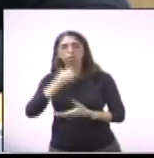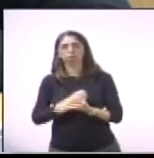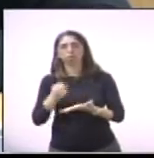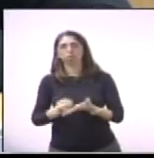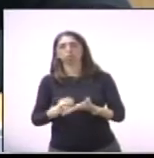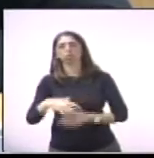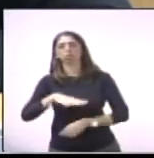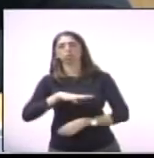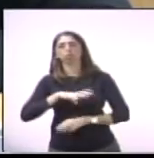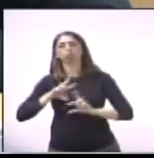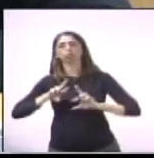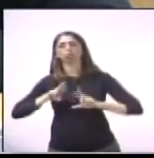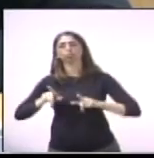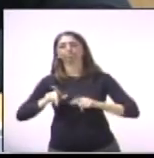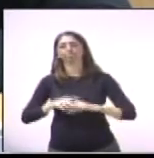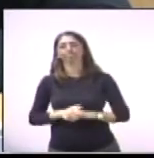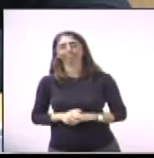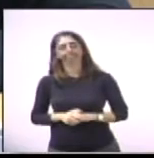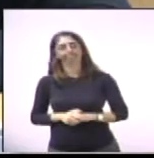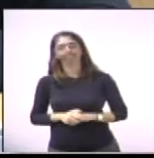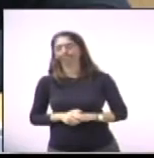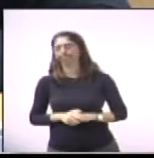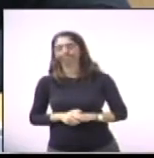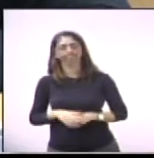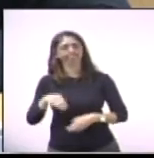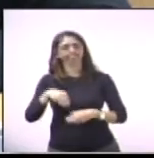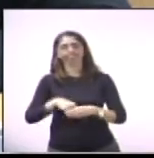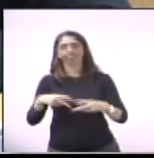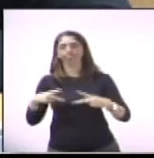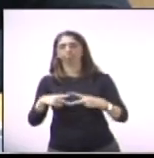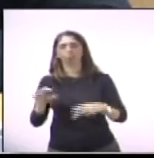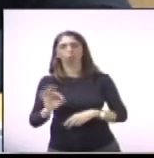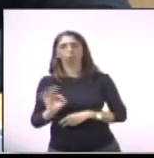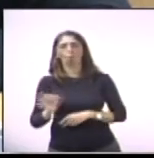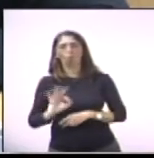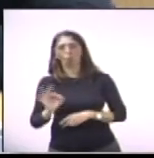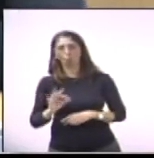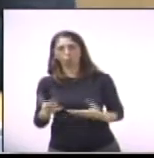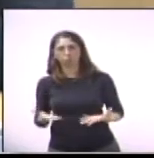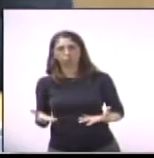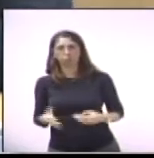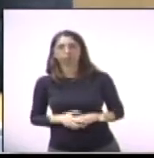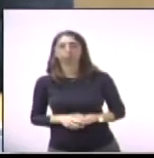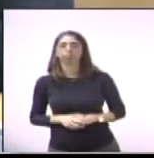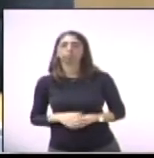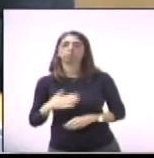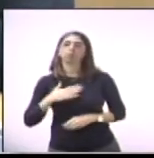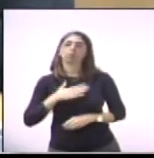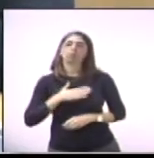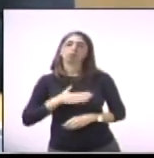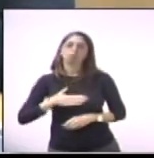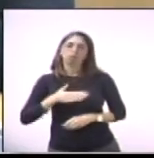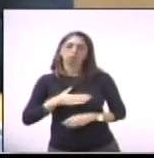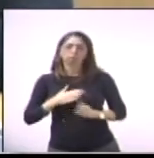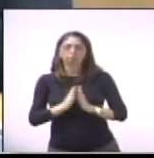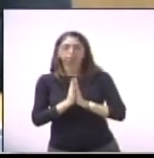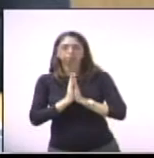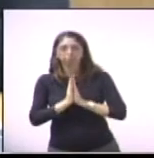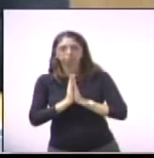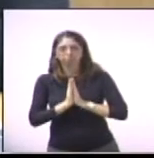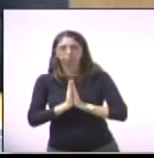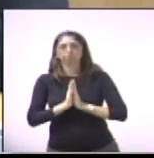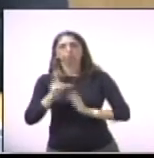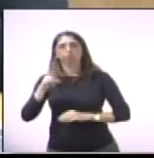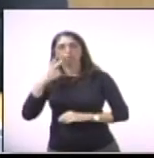contratando são de cidades e círculos vizinhas e não estão dando prioridade para a mão de obra do nosso município. Então, gostaria de pedir o apoio aos